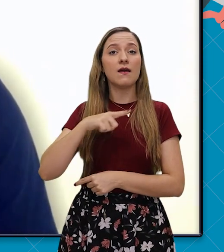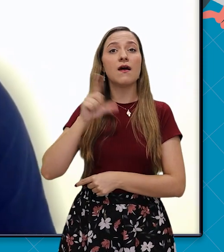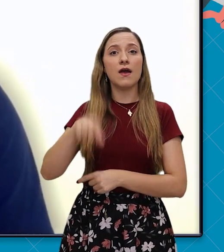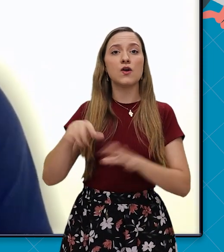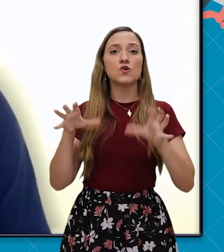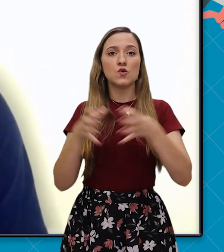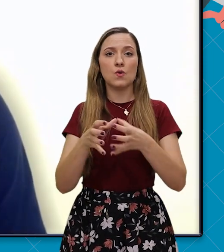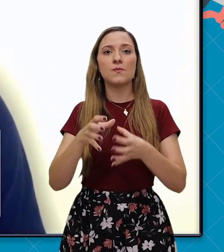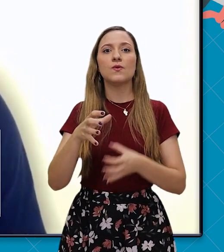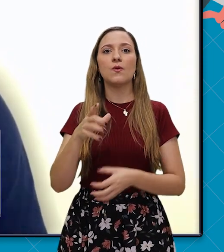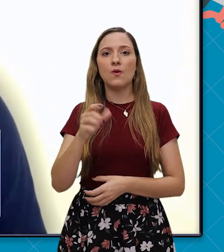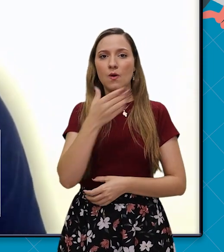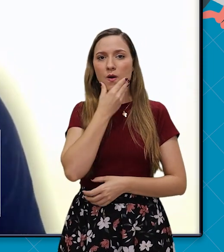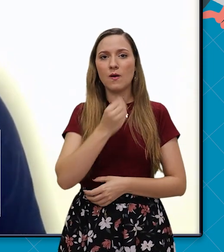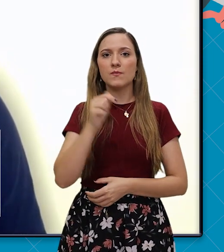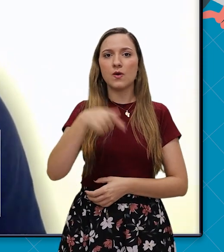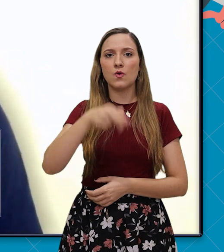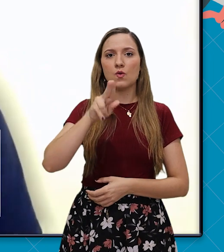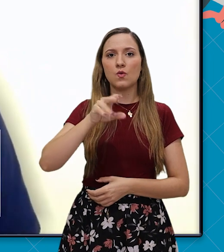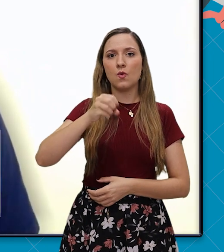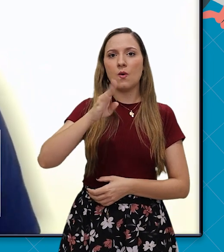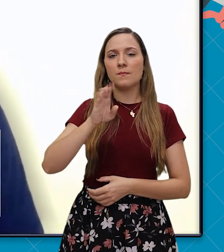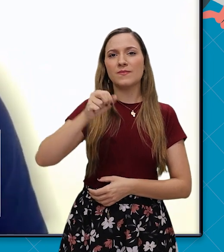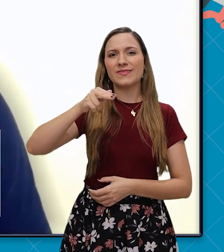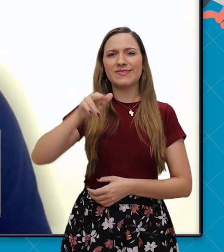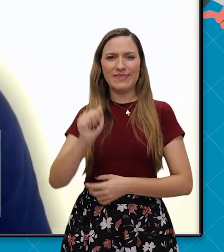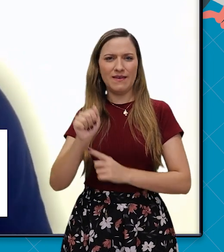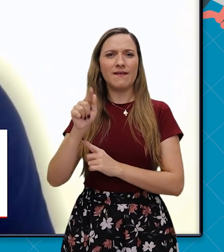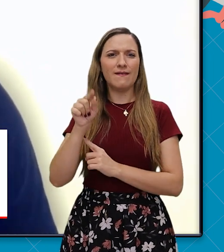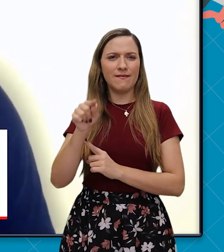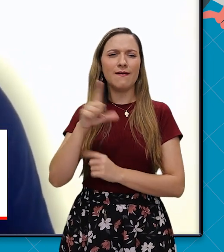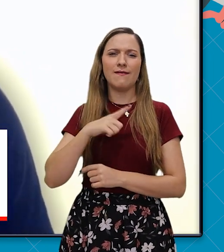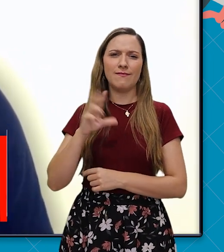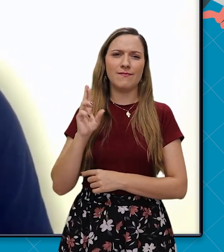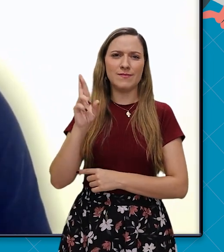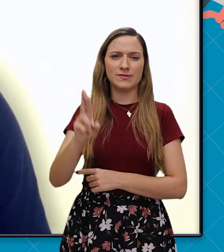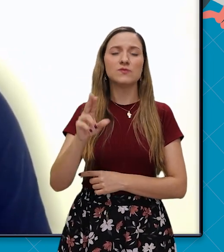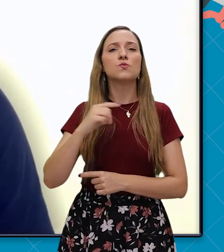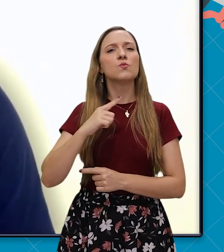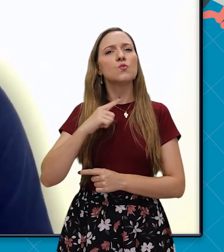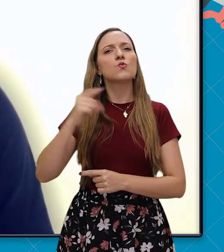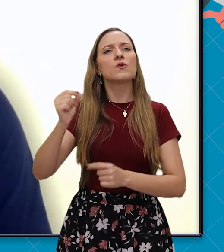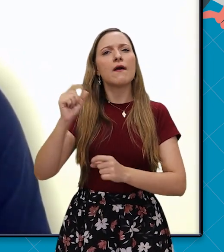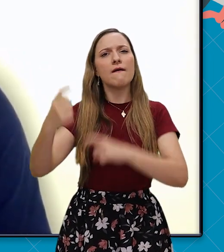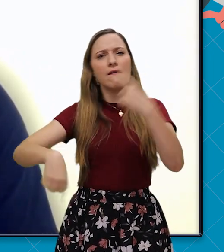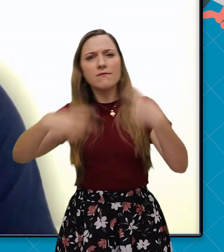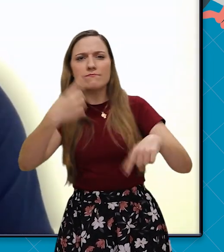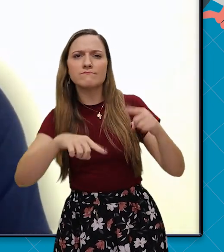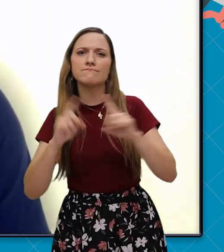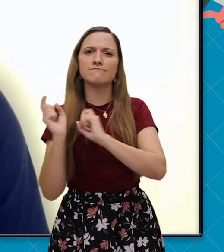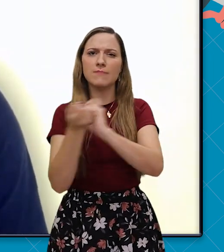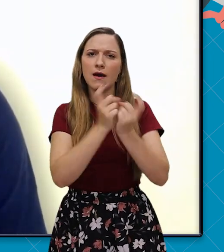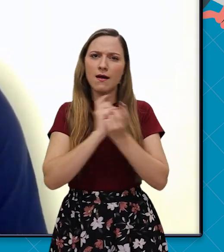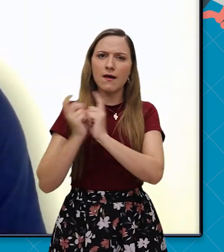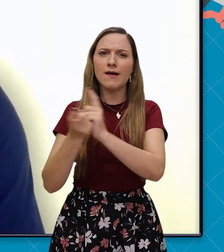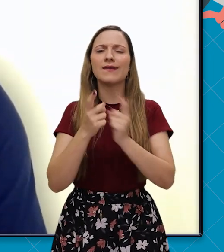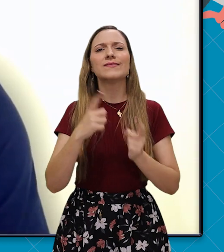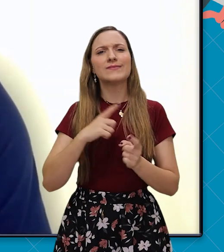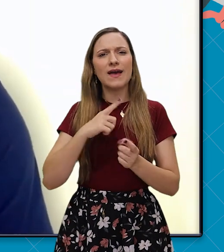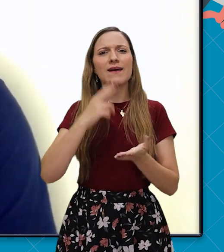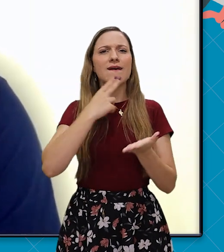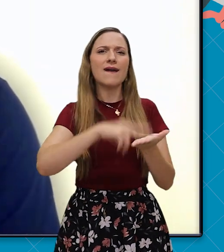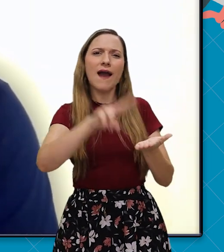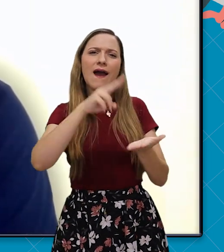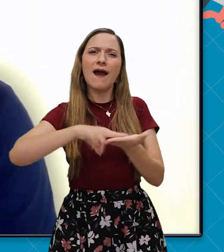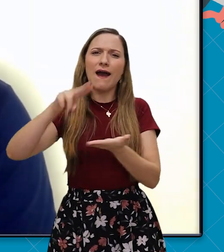por Okobona Otoba Kogoano. O grupo dirigiu reuniões, organizou campanhas de redação de